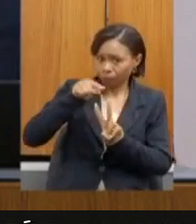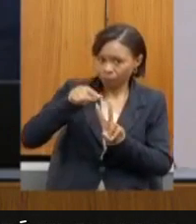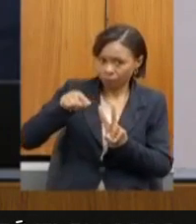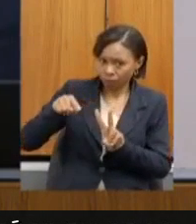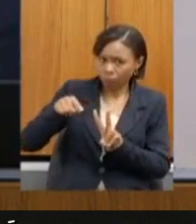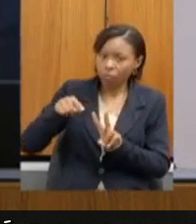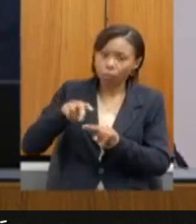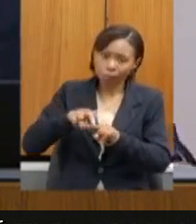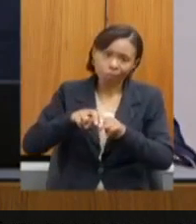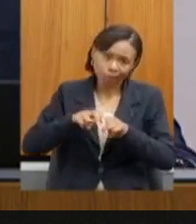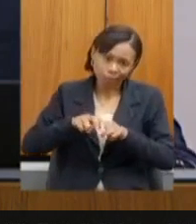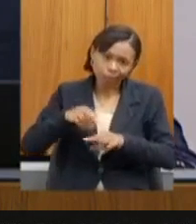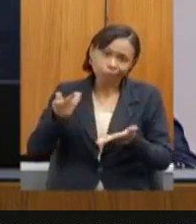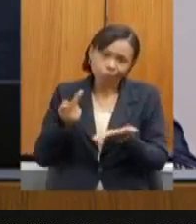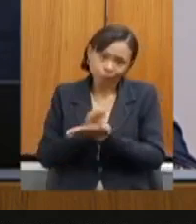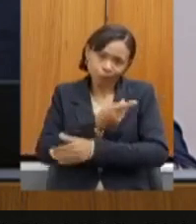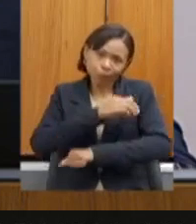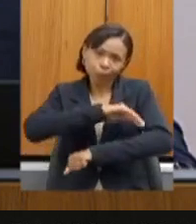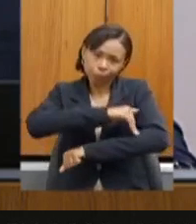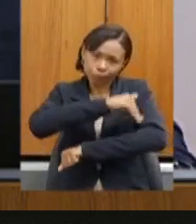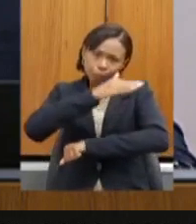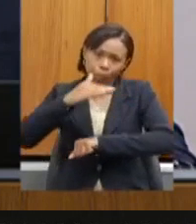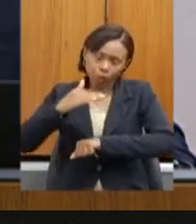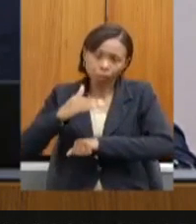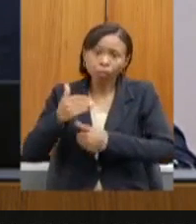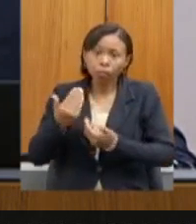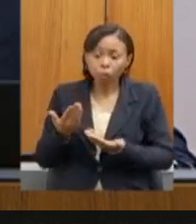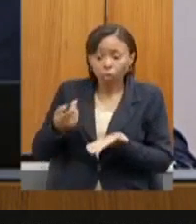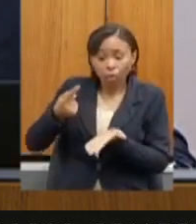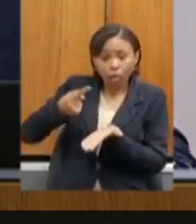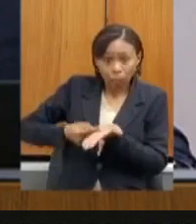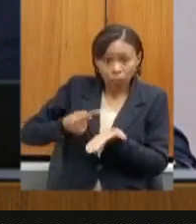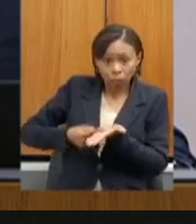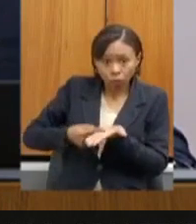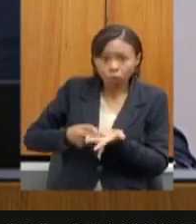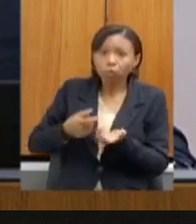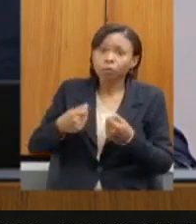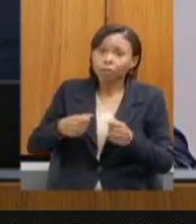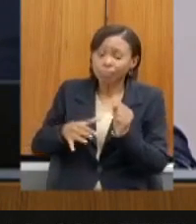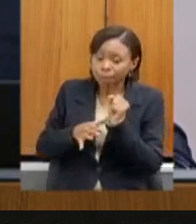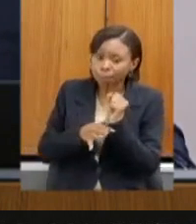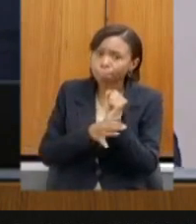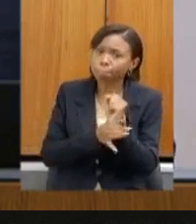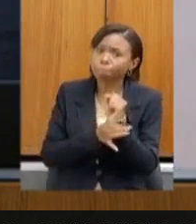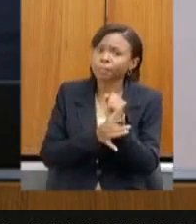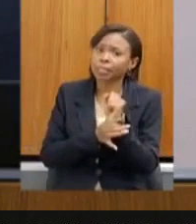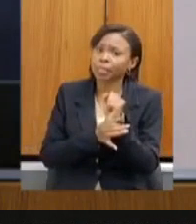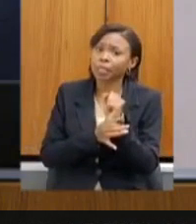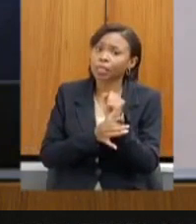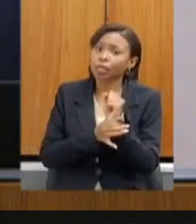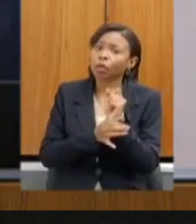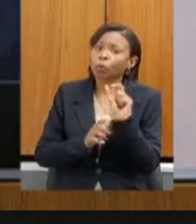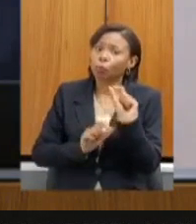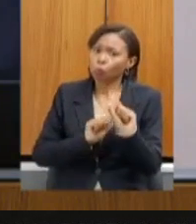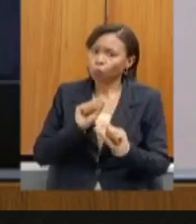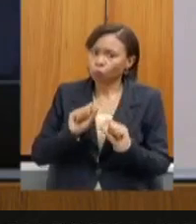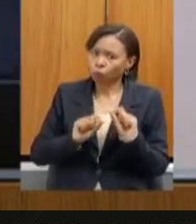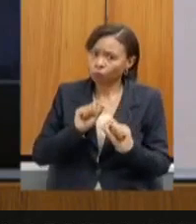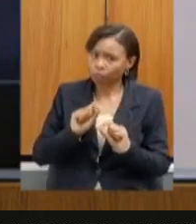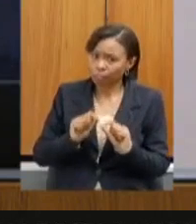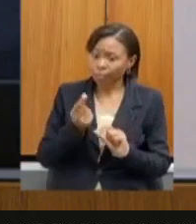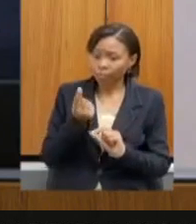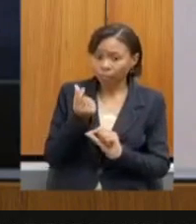decorrente do rompimento da barragem, nós temos que garantir que esses recursos voltem a fazer parte do